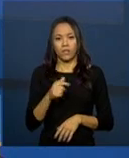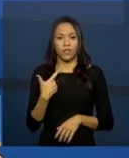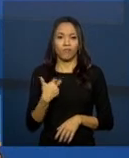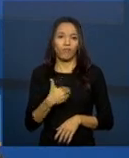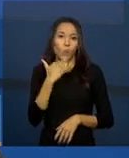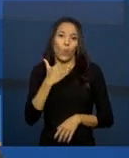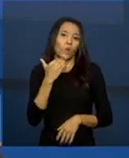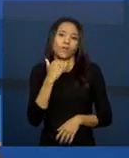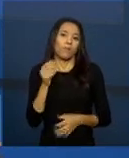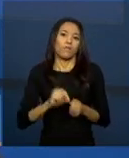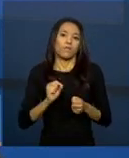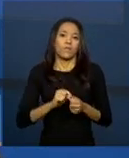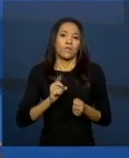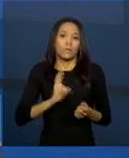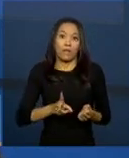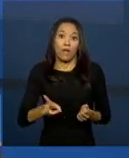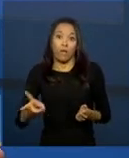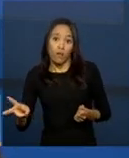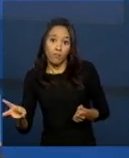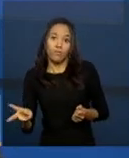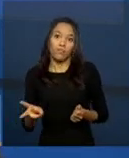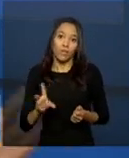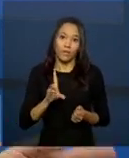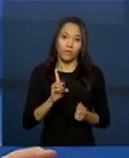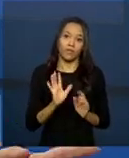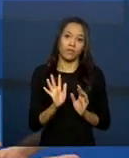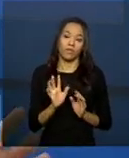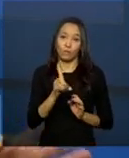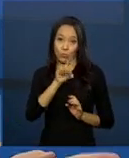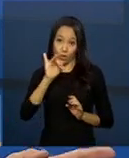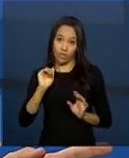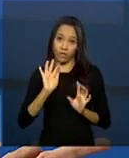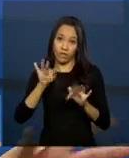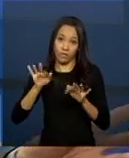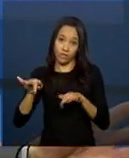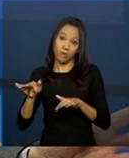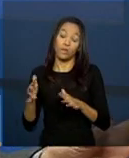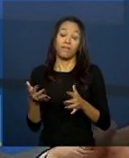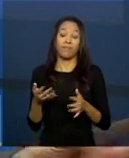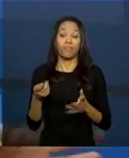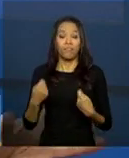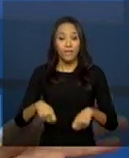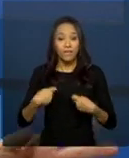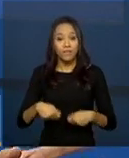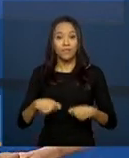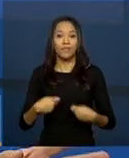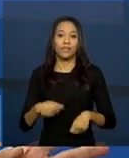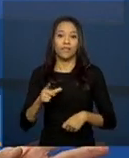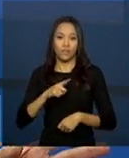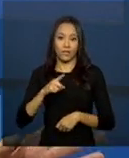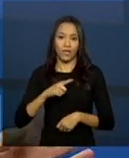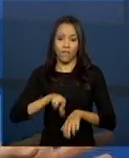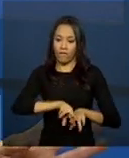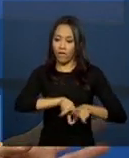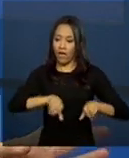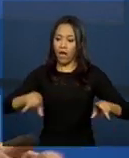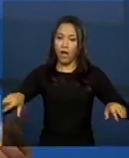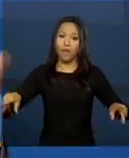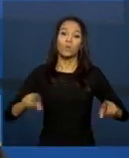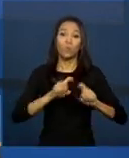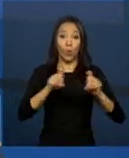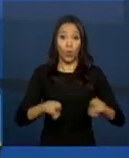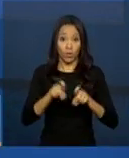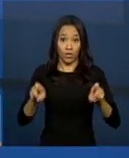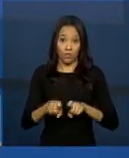ao longo do dia, porque para fazer em vários momentos ao longo do dia, requer que você tenha diversos computadores dentro da unidade.